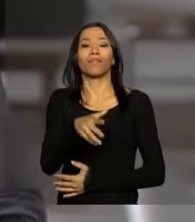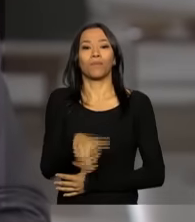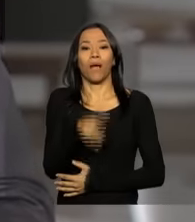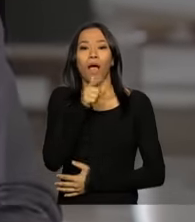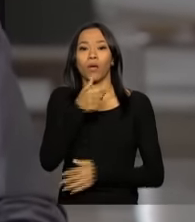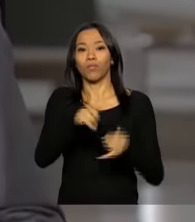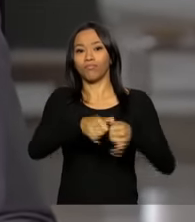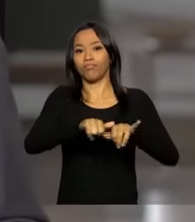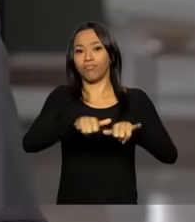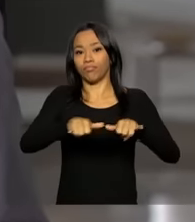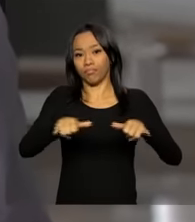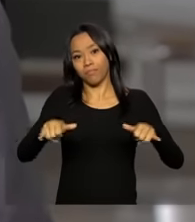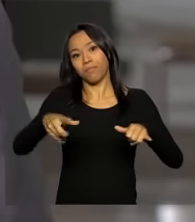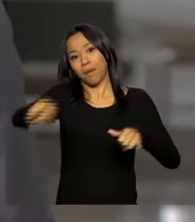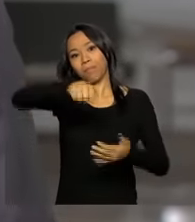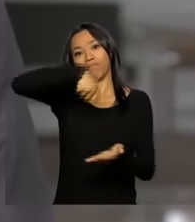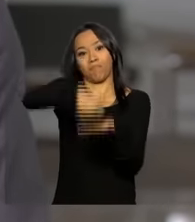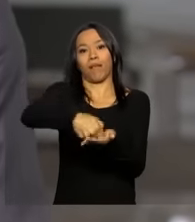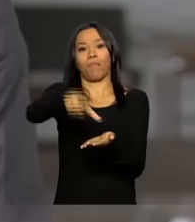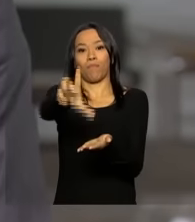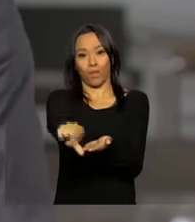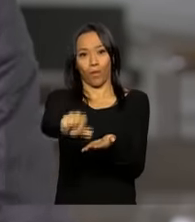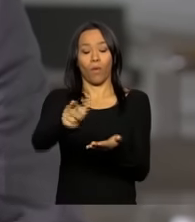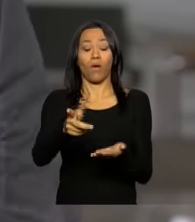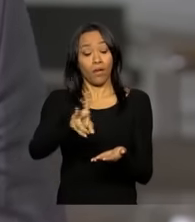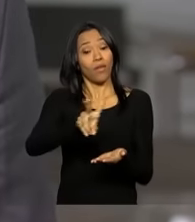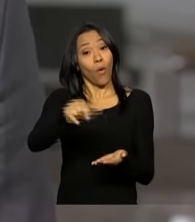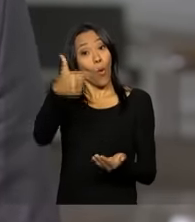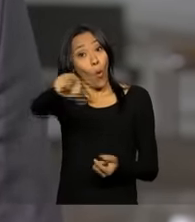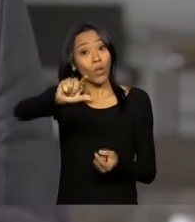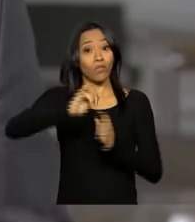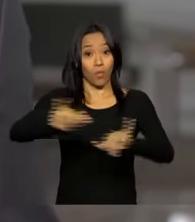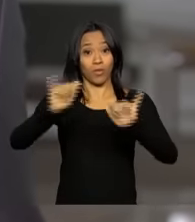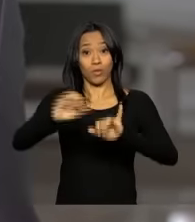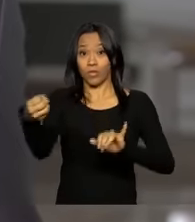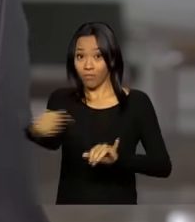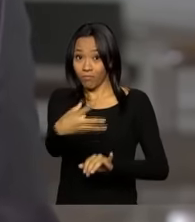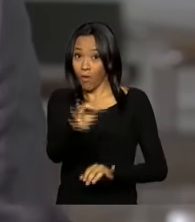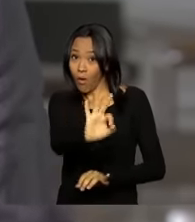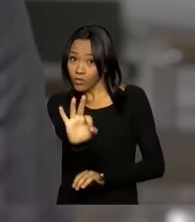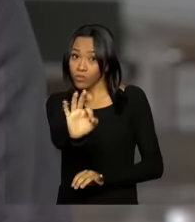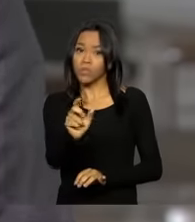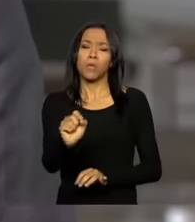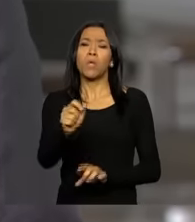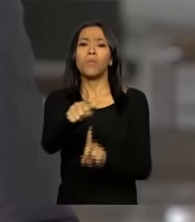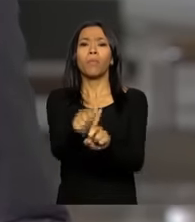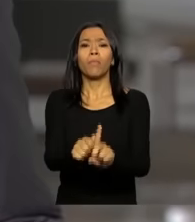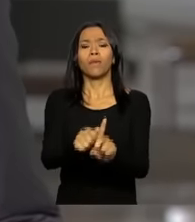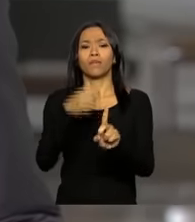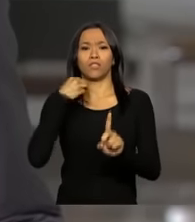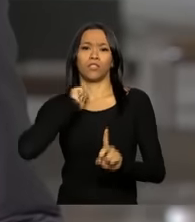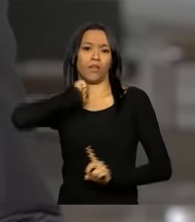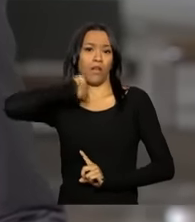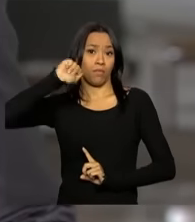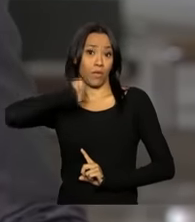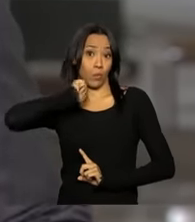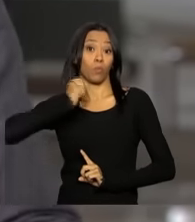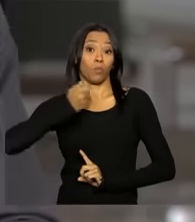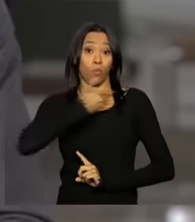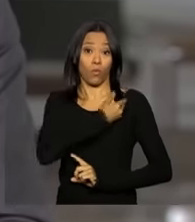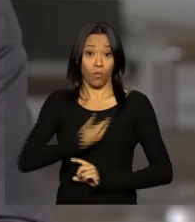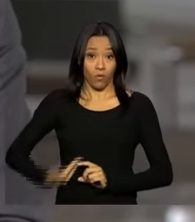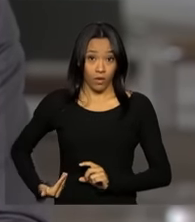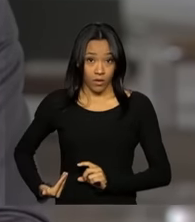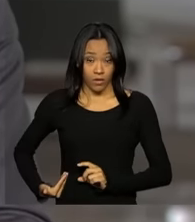tarifa para o consumidor. E deve vir mais boas notícias por aí, viu, Jaime? No mês de abril, o governo deve...